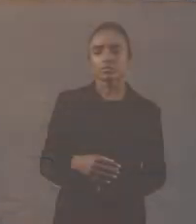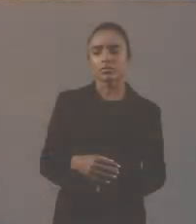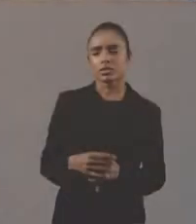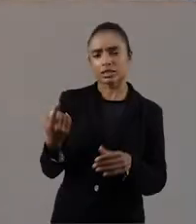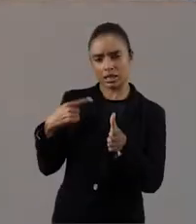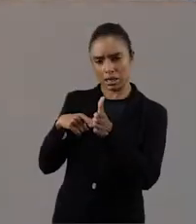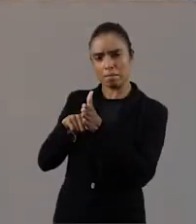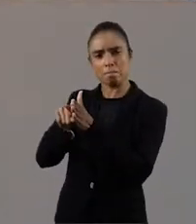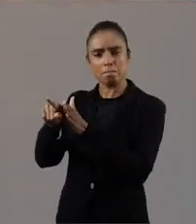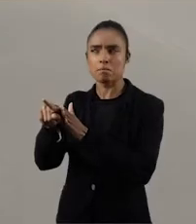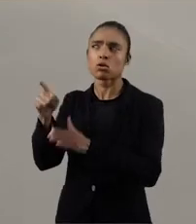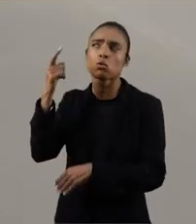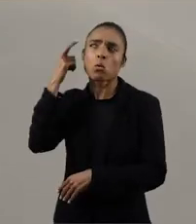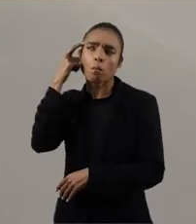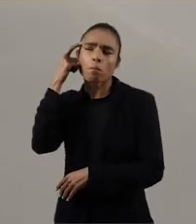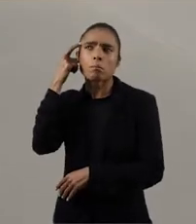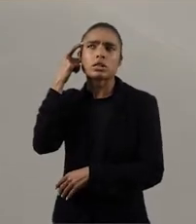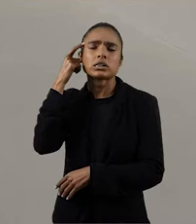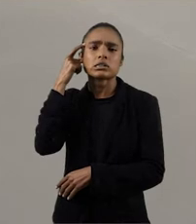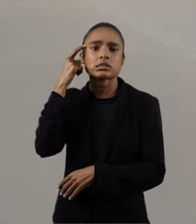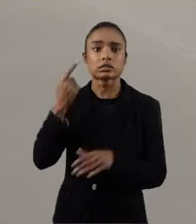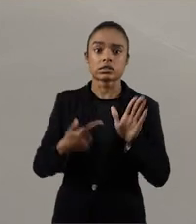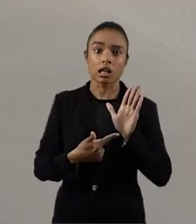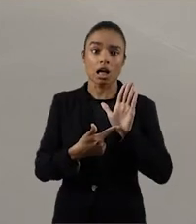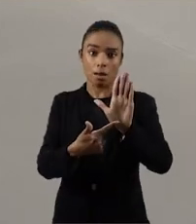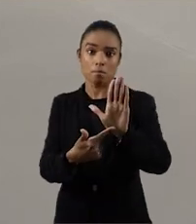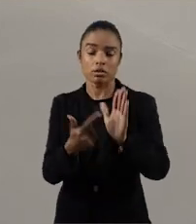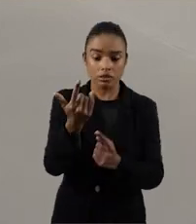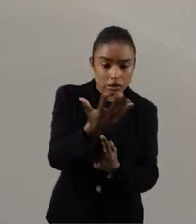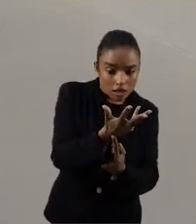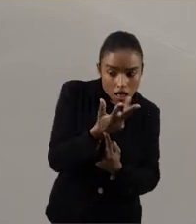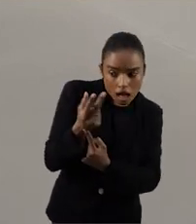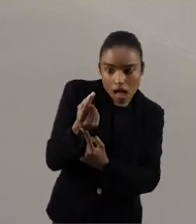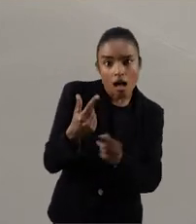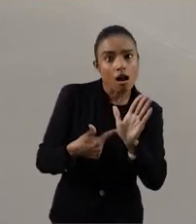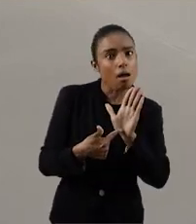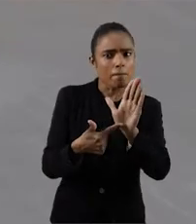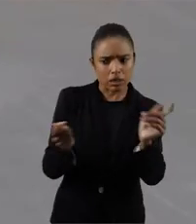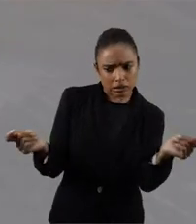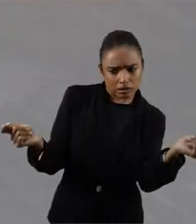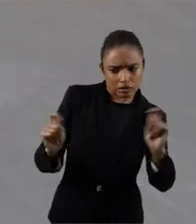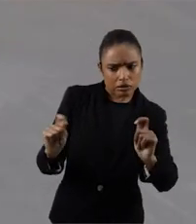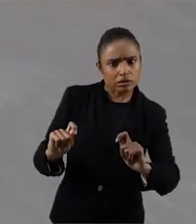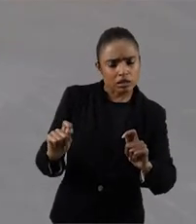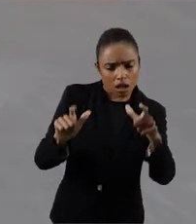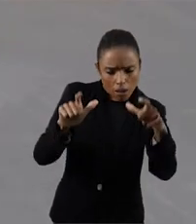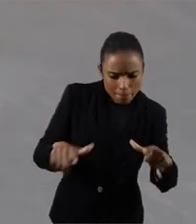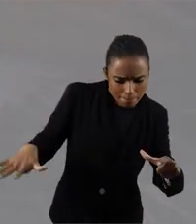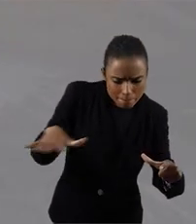Uma das primeiras perguntas que a gente levantou para pensar a exposição foi como e se seria possível